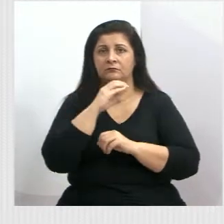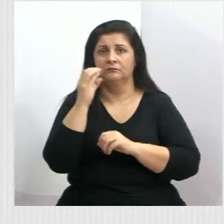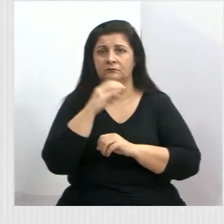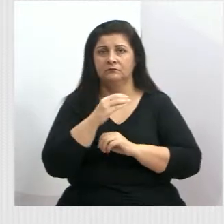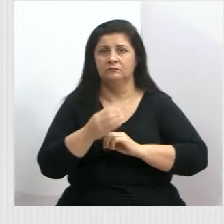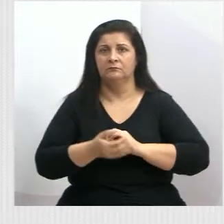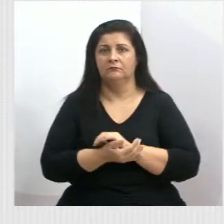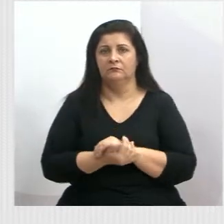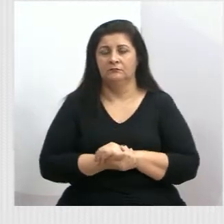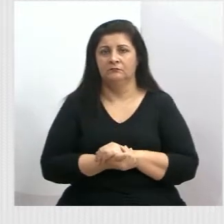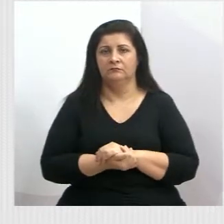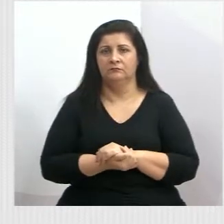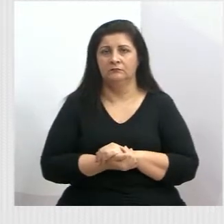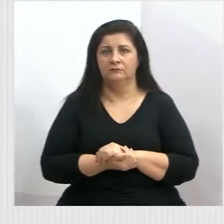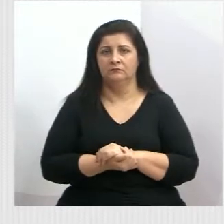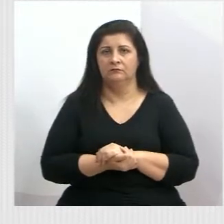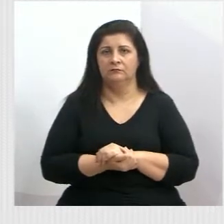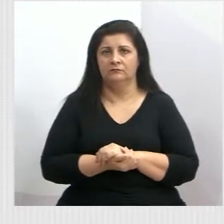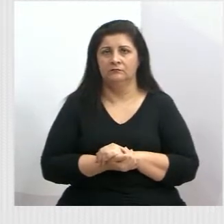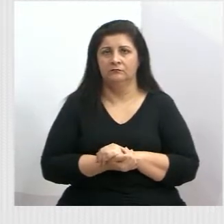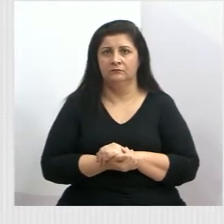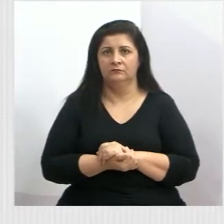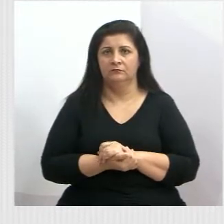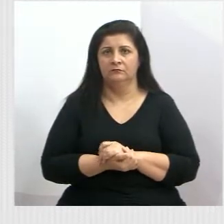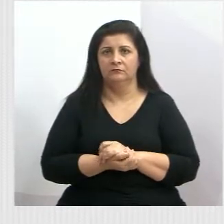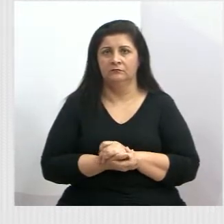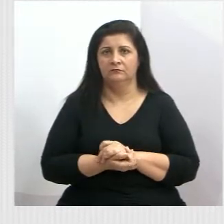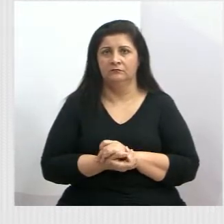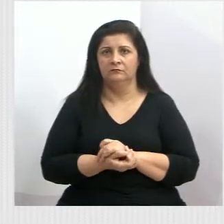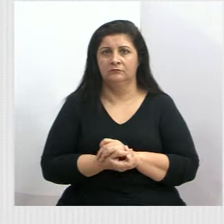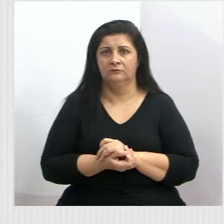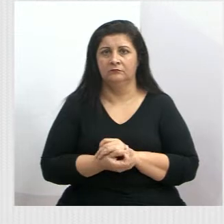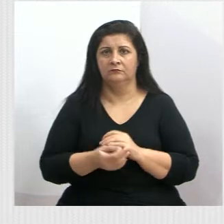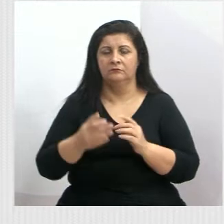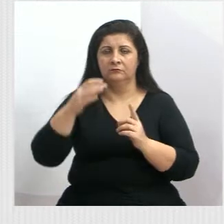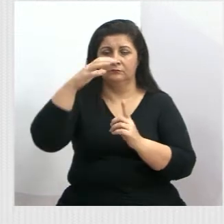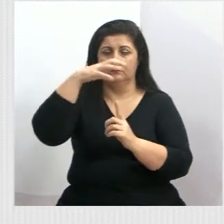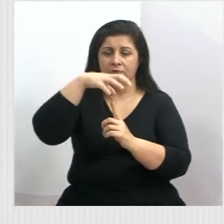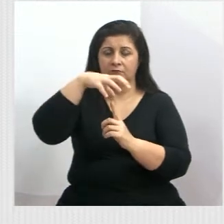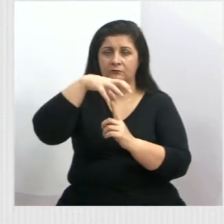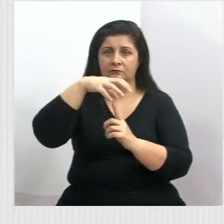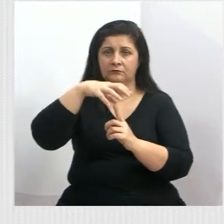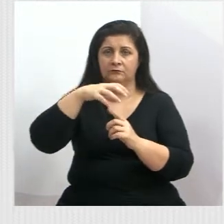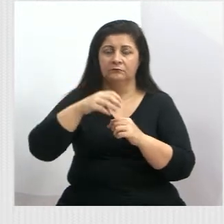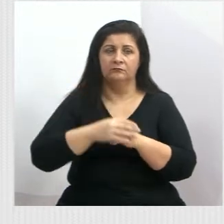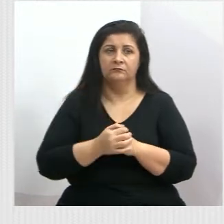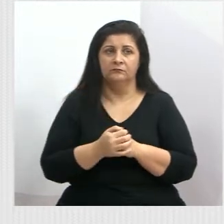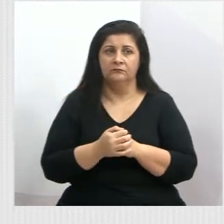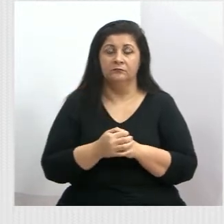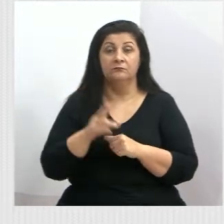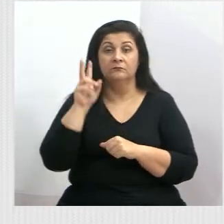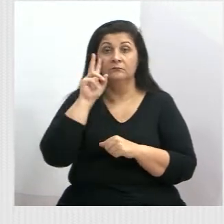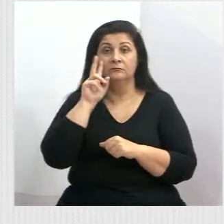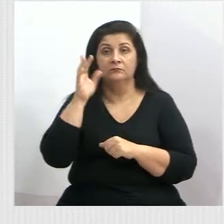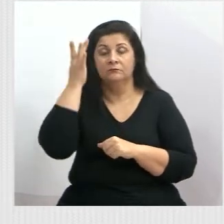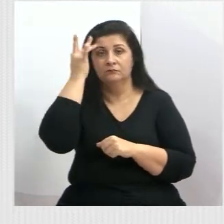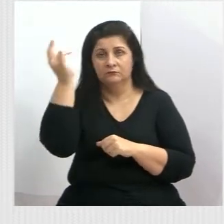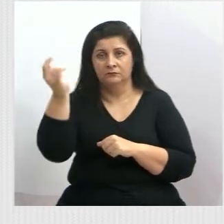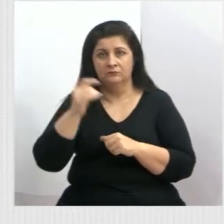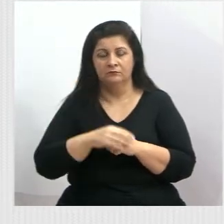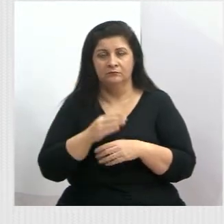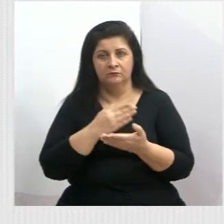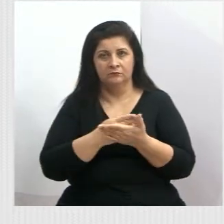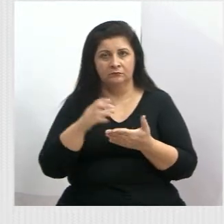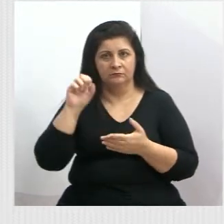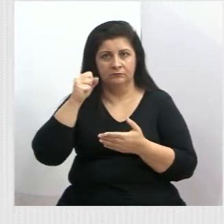possível aquela cobertura de ônibus naquela região. E lembrando que amanhã, a partir das